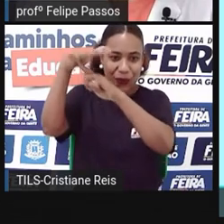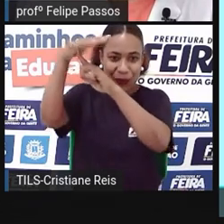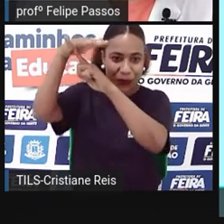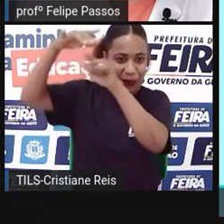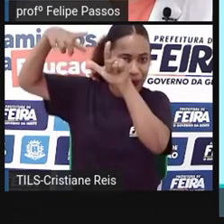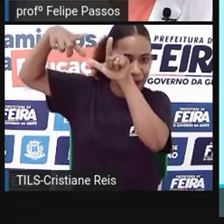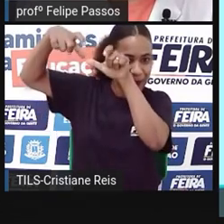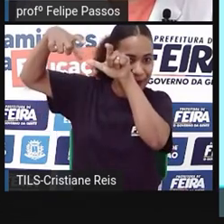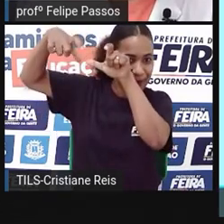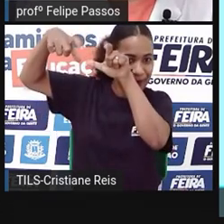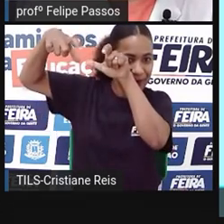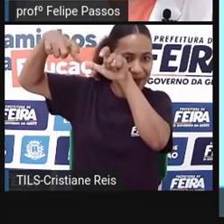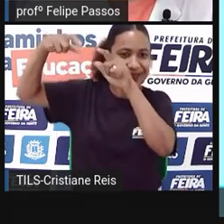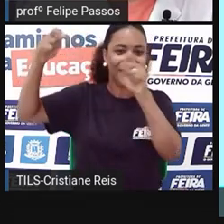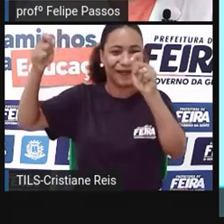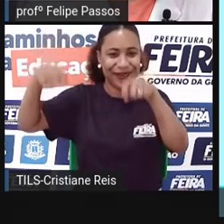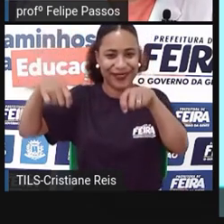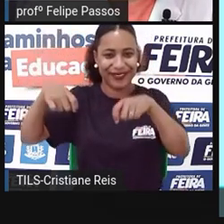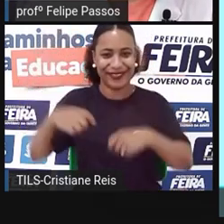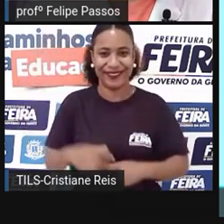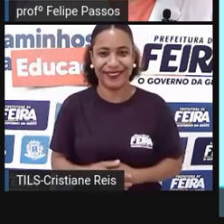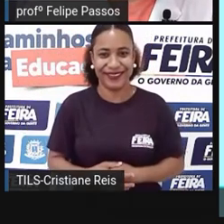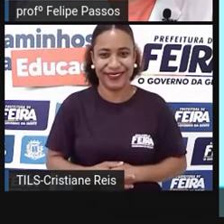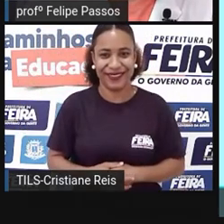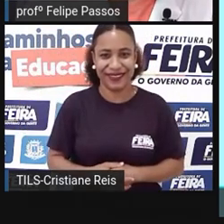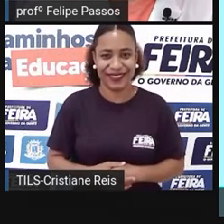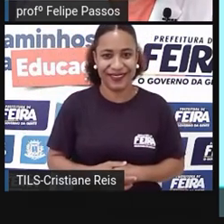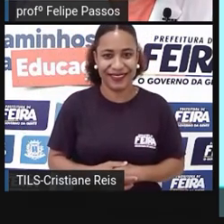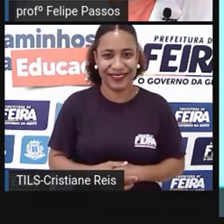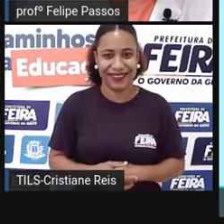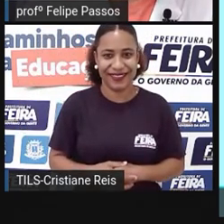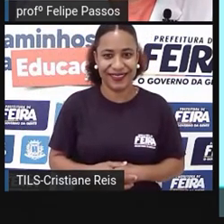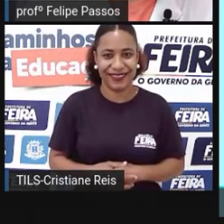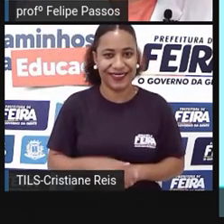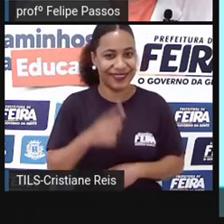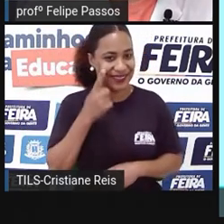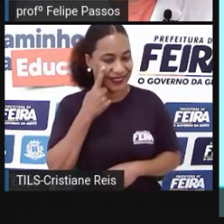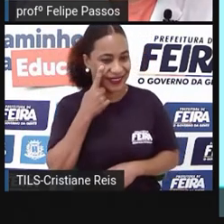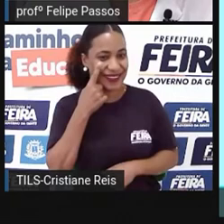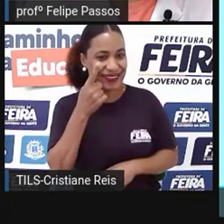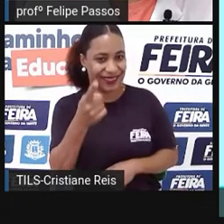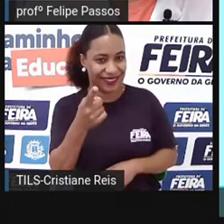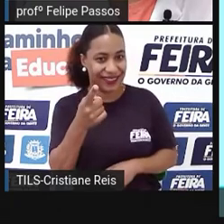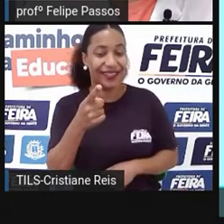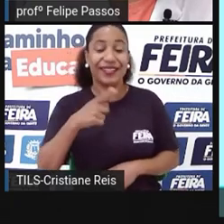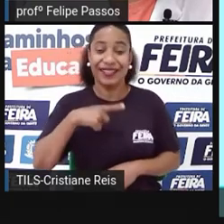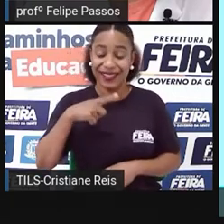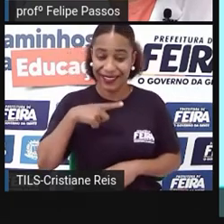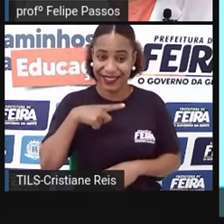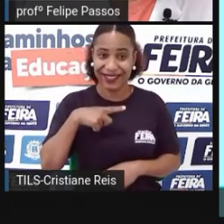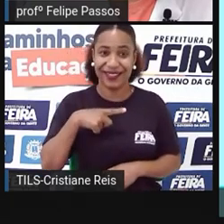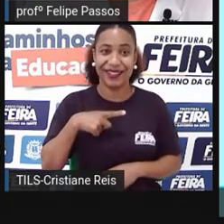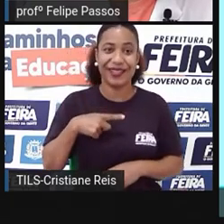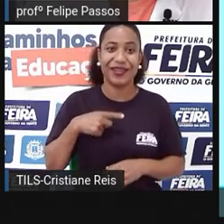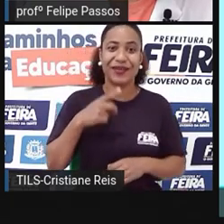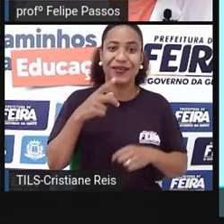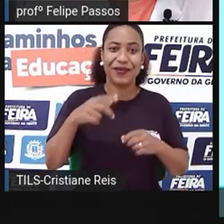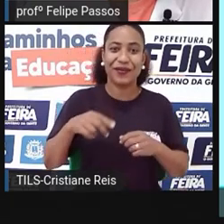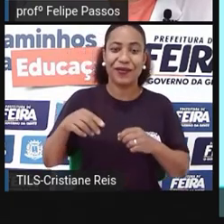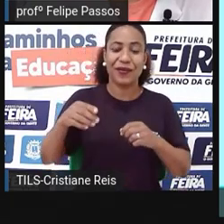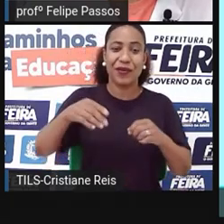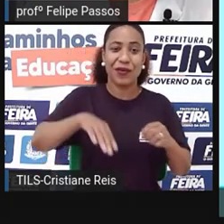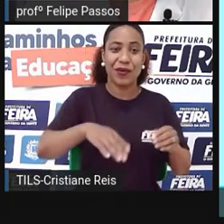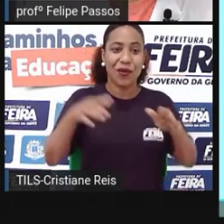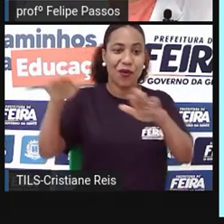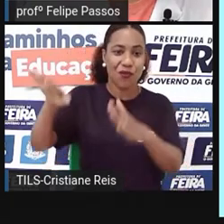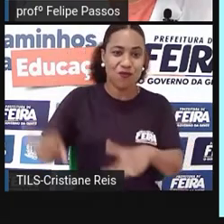conseguia fazer antigamente. E aí é a foto de onda que é uma coisa mais difícil de